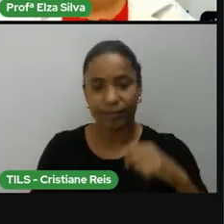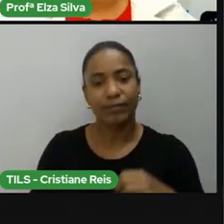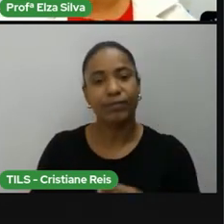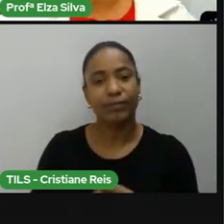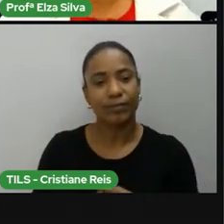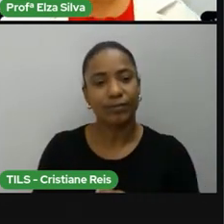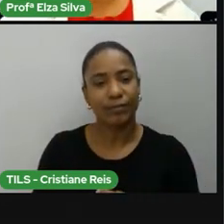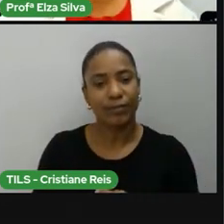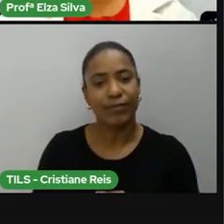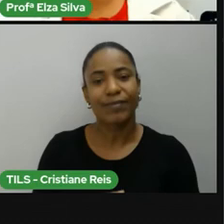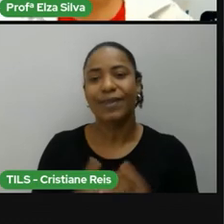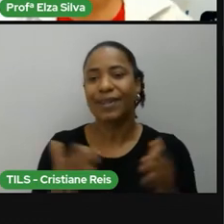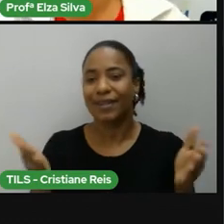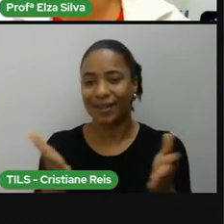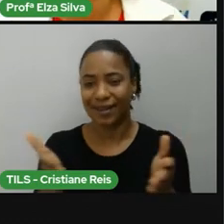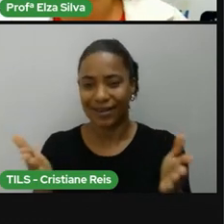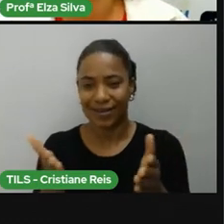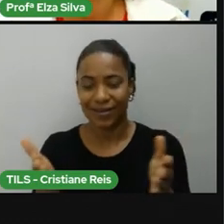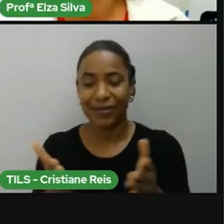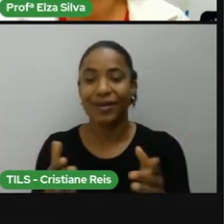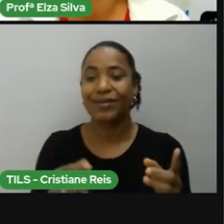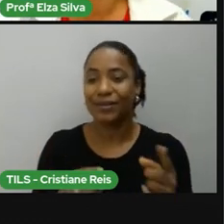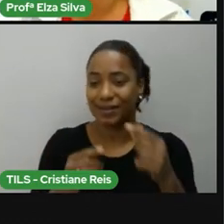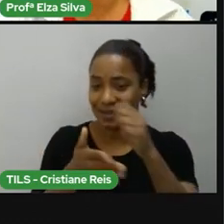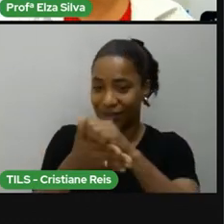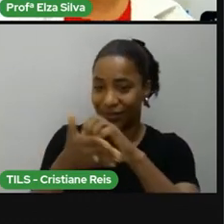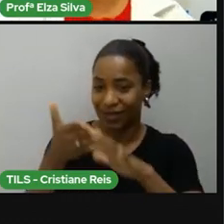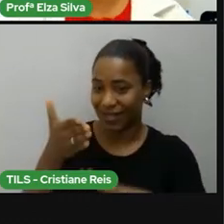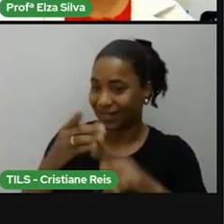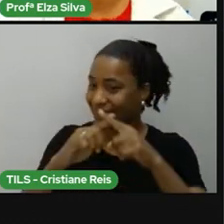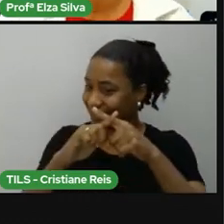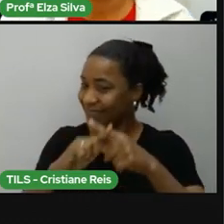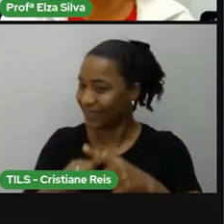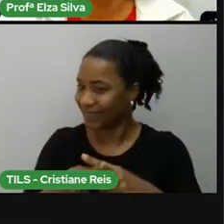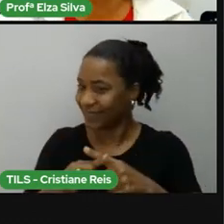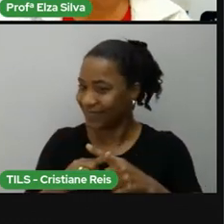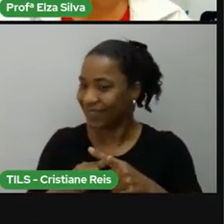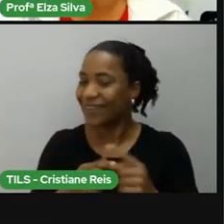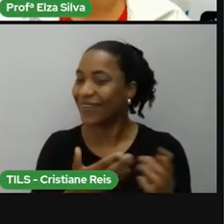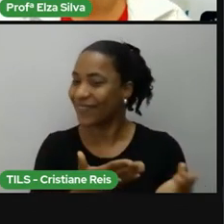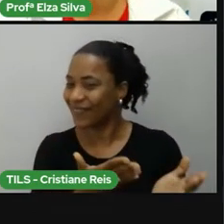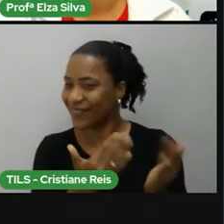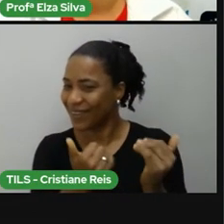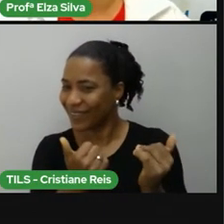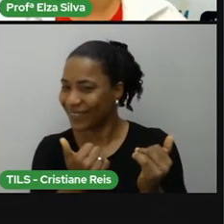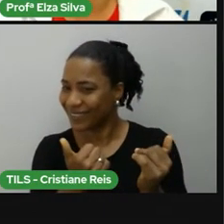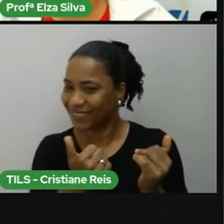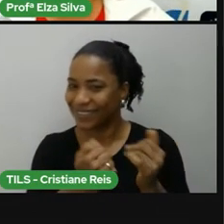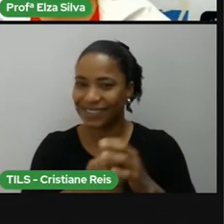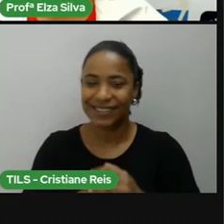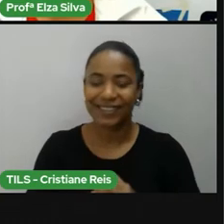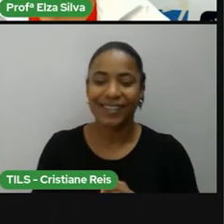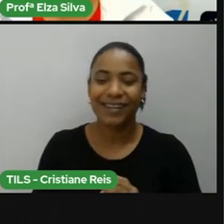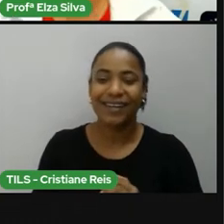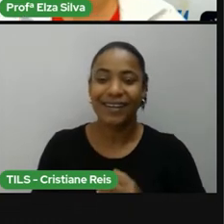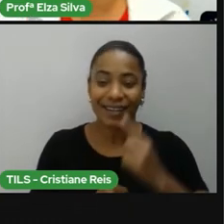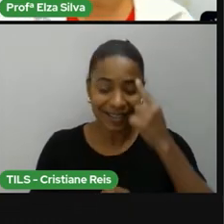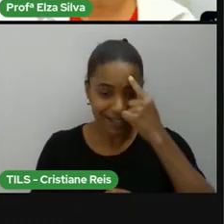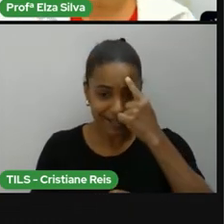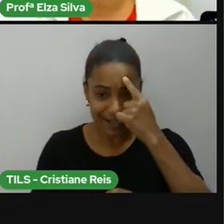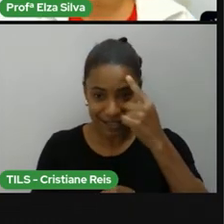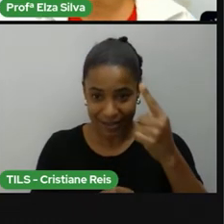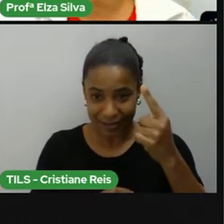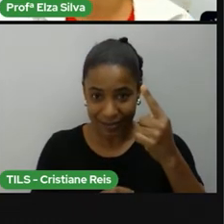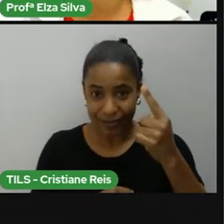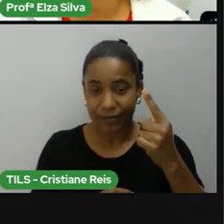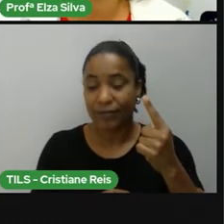Chegou o momento do nosso desafio. Let's practice. Vamos lá? Lembrem-se sempre